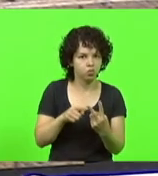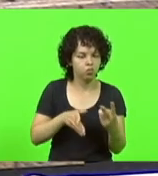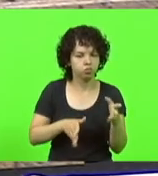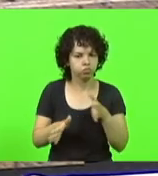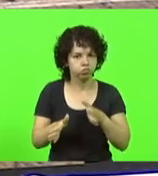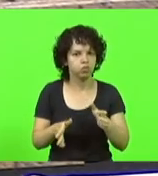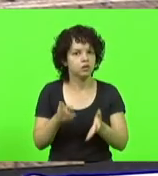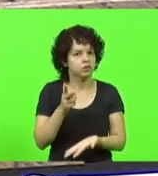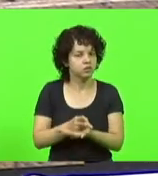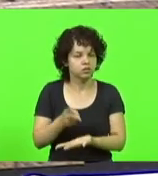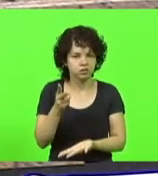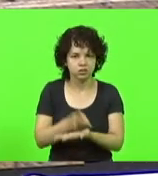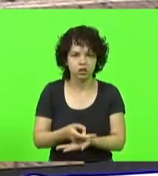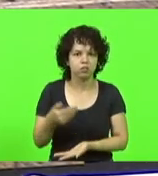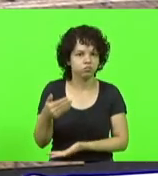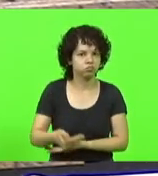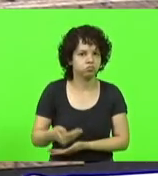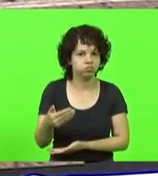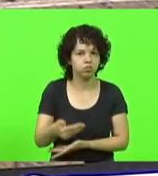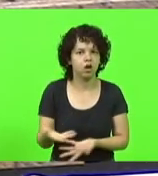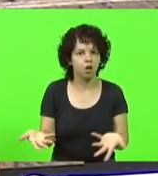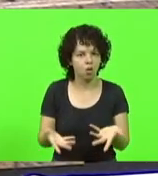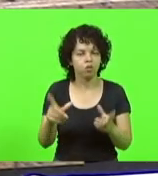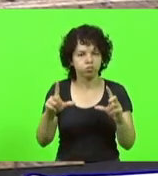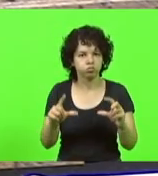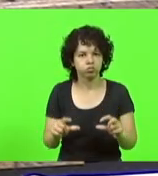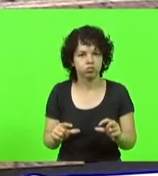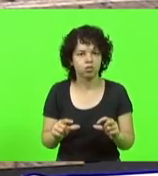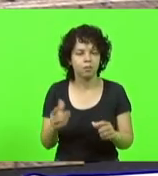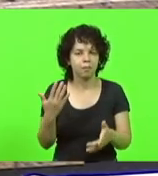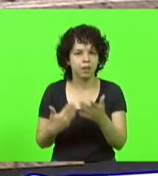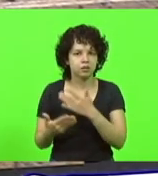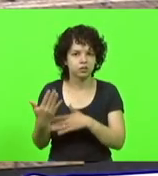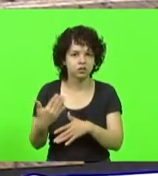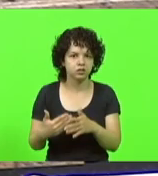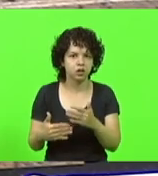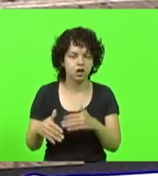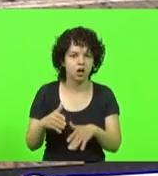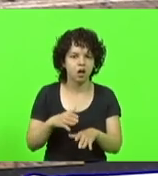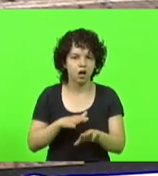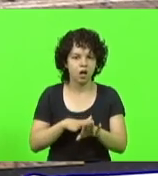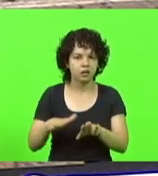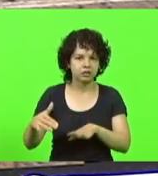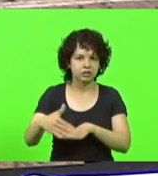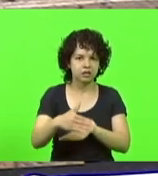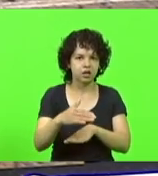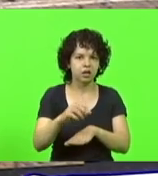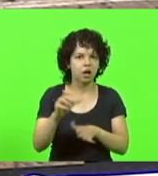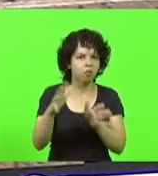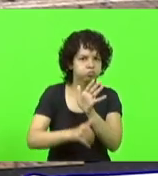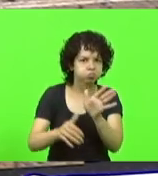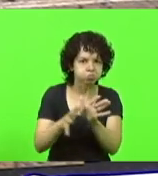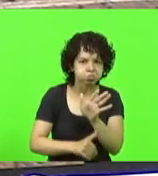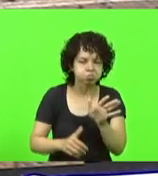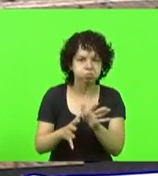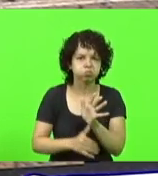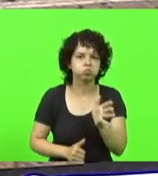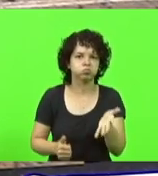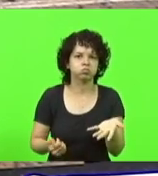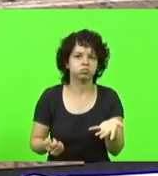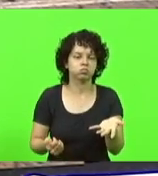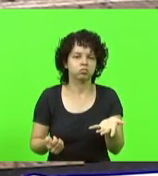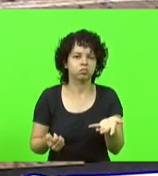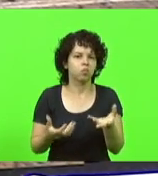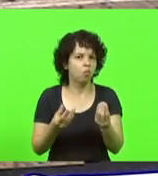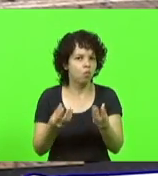alvo constante. Agora desacelerou um pouco, mas teve uma época ali que a Serra Dona Francisca era alvo constante dos assaltos a carro forte. São pessoas